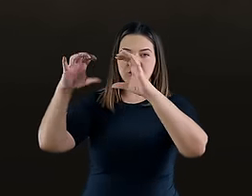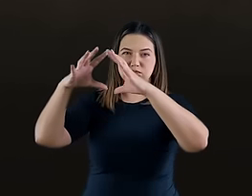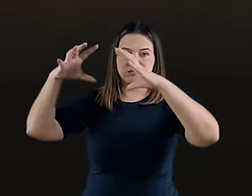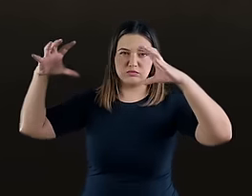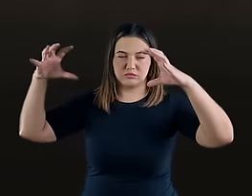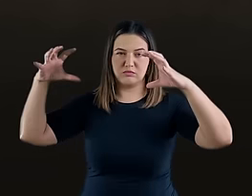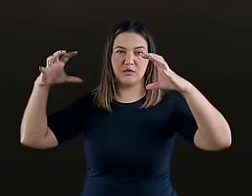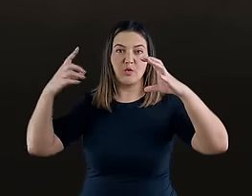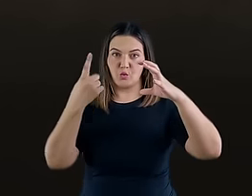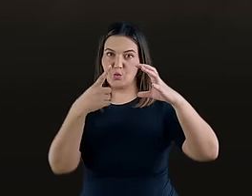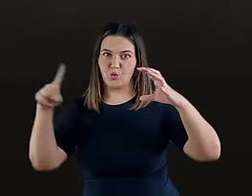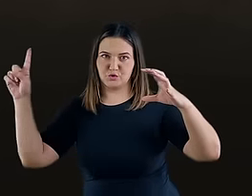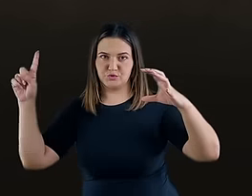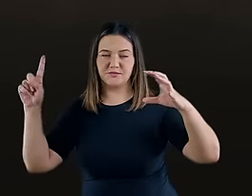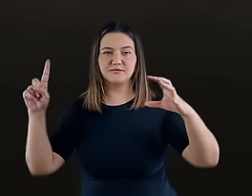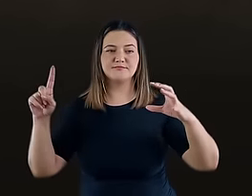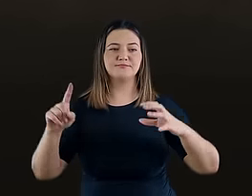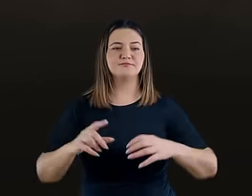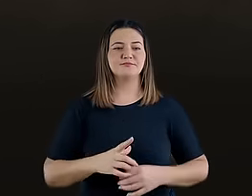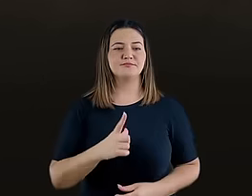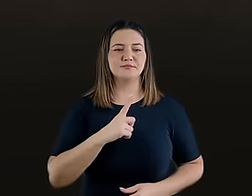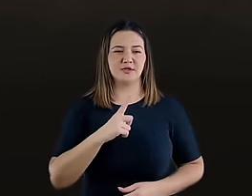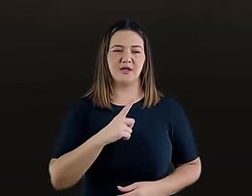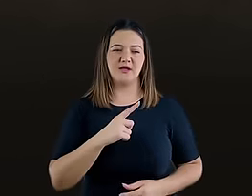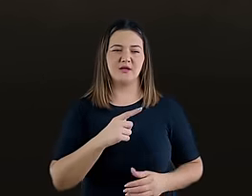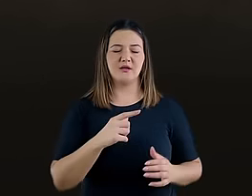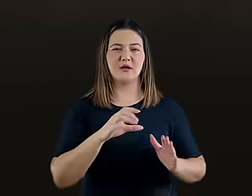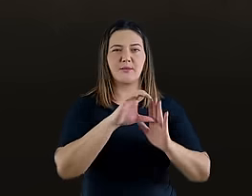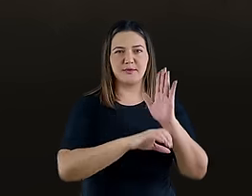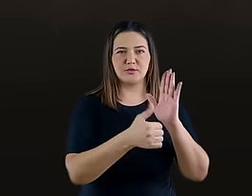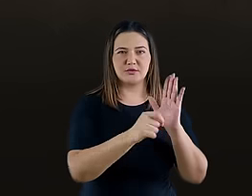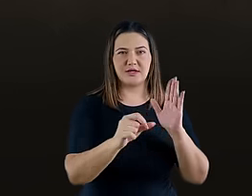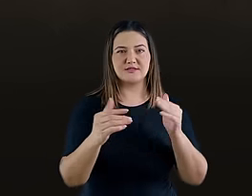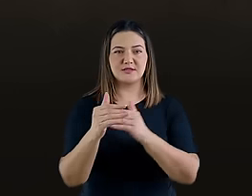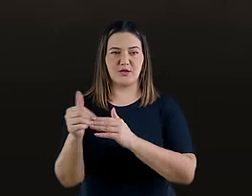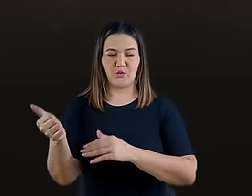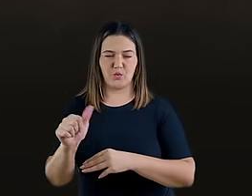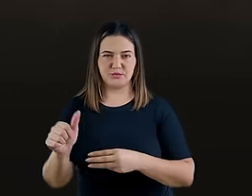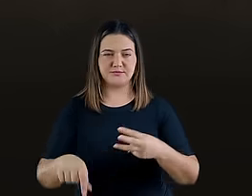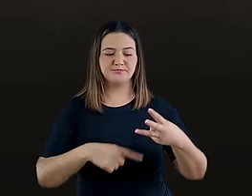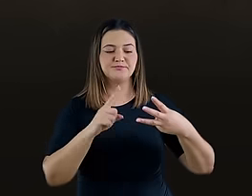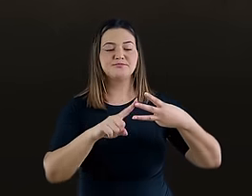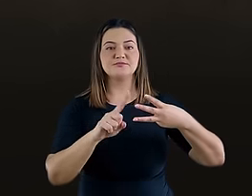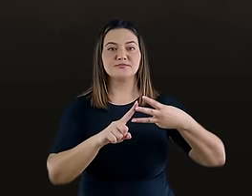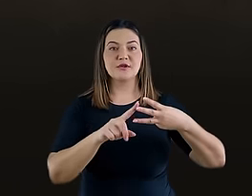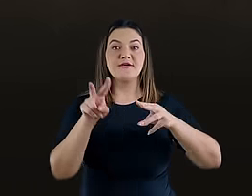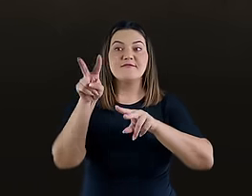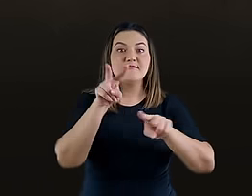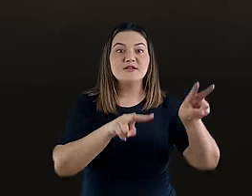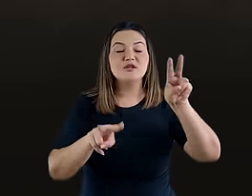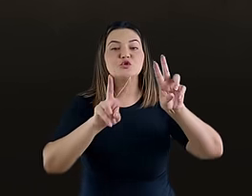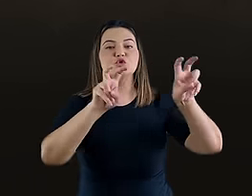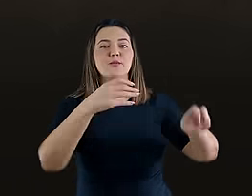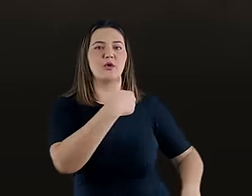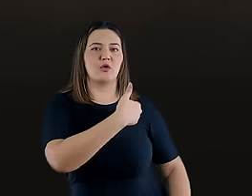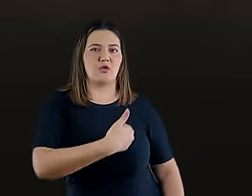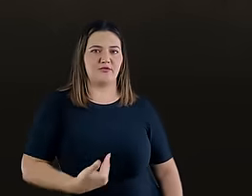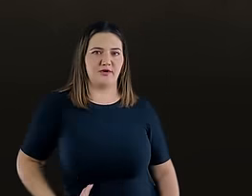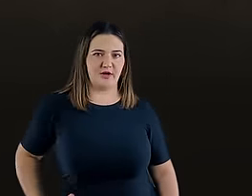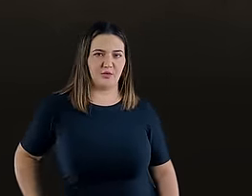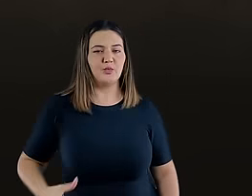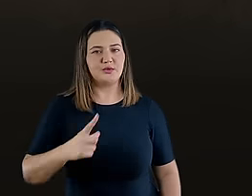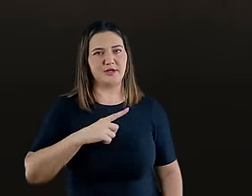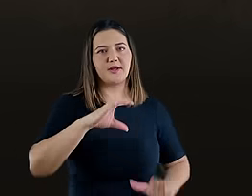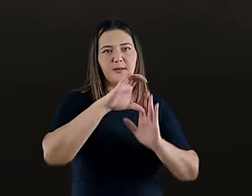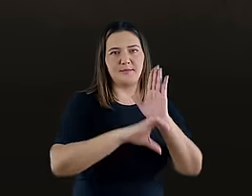no capítulo 10, capítulo 10, versículo 1, até o capítulo 11, versículo 1. Depois, a visão dos reinos, que vai do